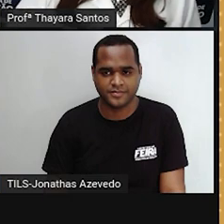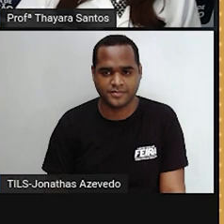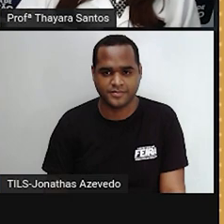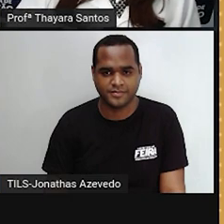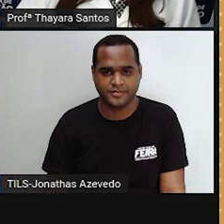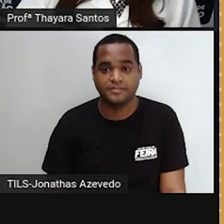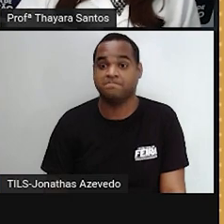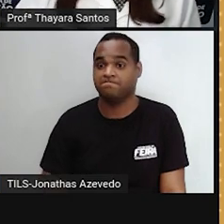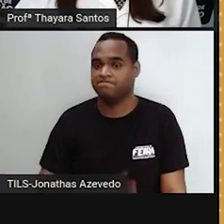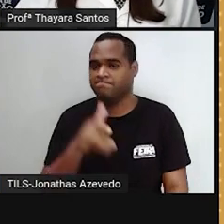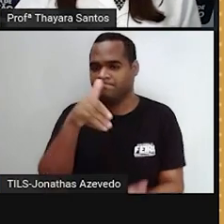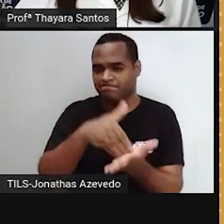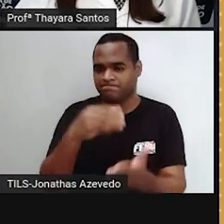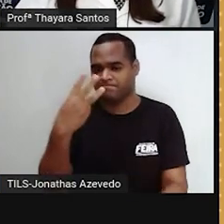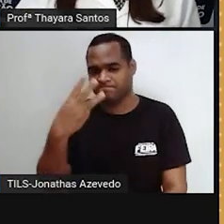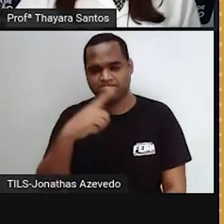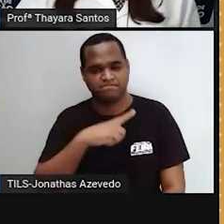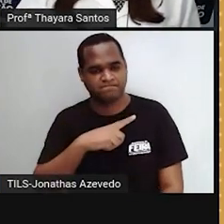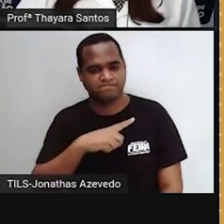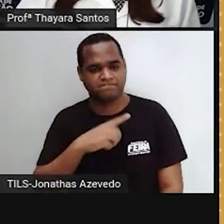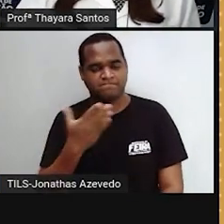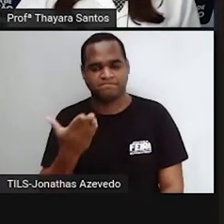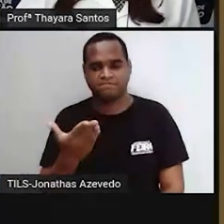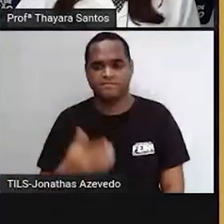Vamos para a última pergunta agora.